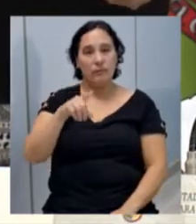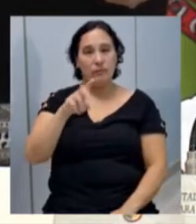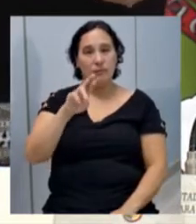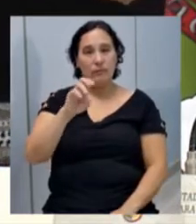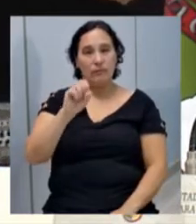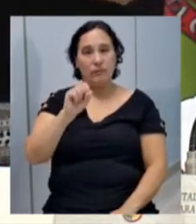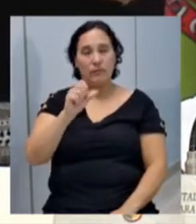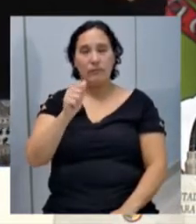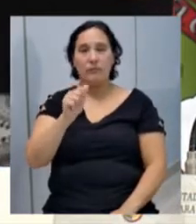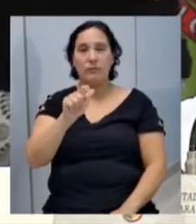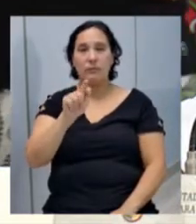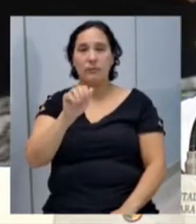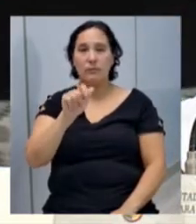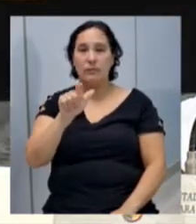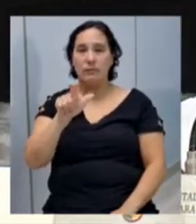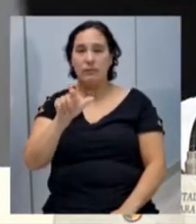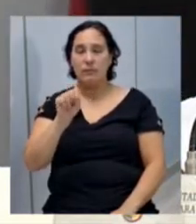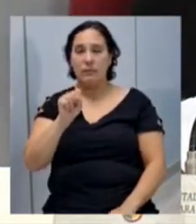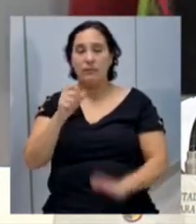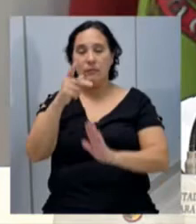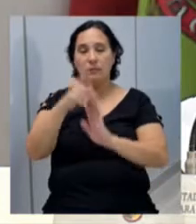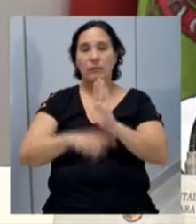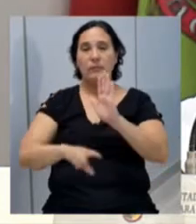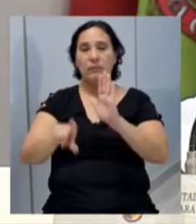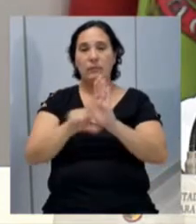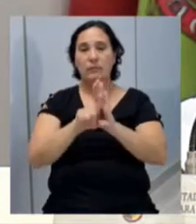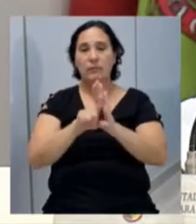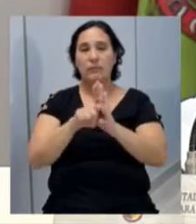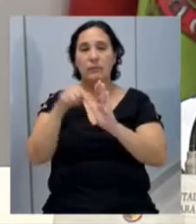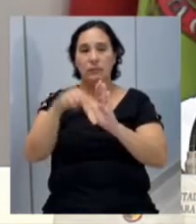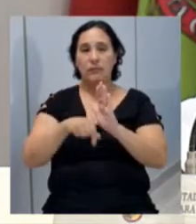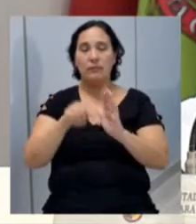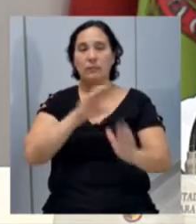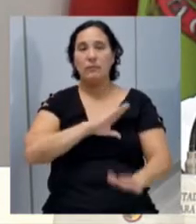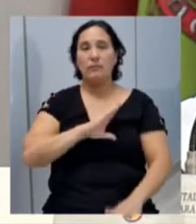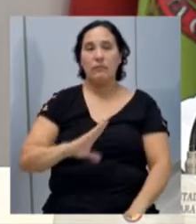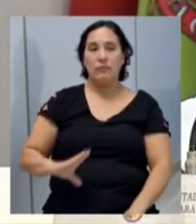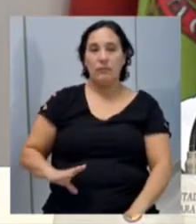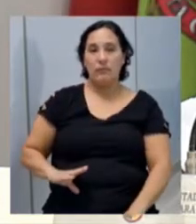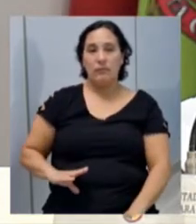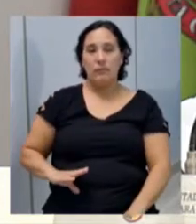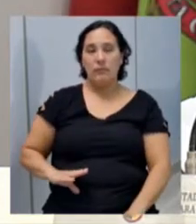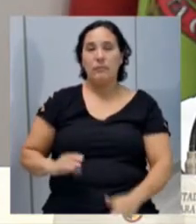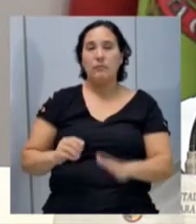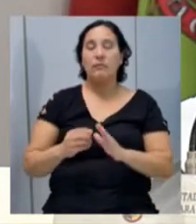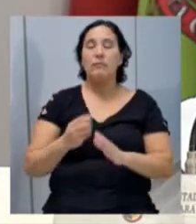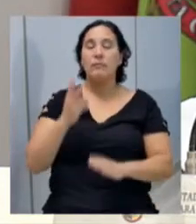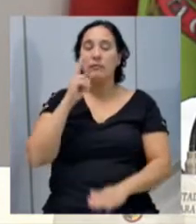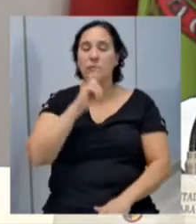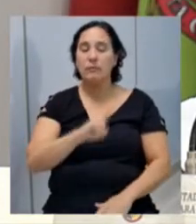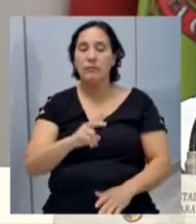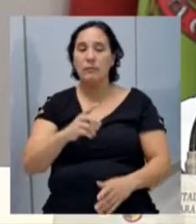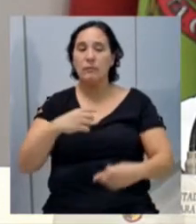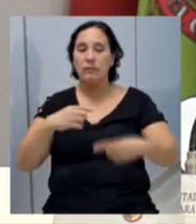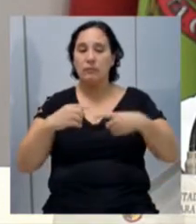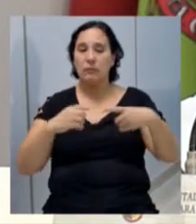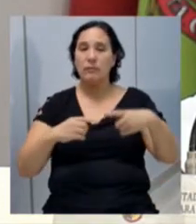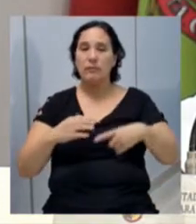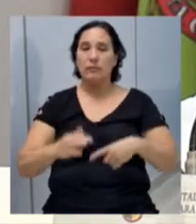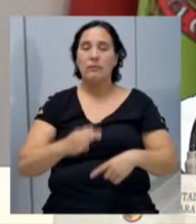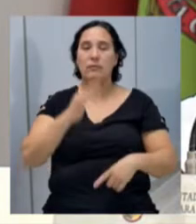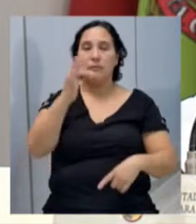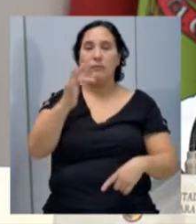que vai falar e explanar sobre os projetos de lei que já estão nesta Casa e que serão apreciados em sessão futura.